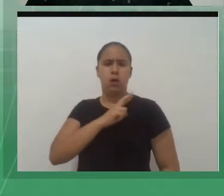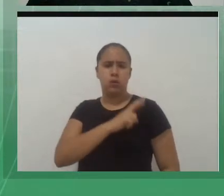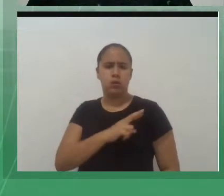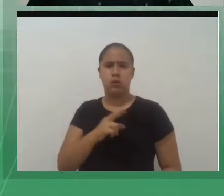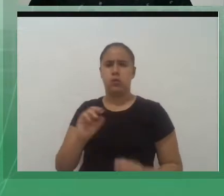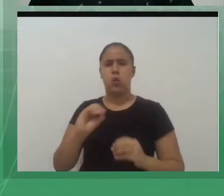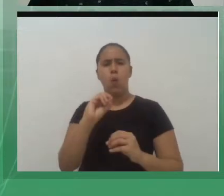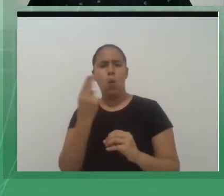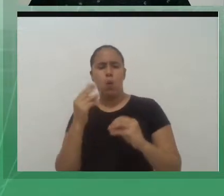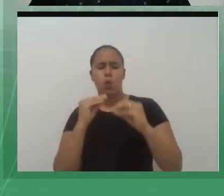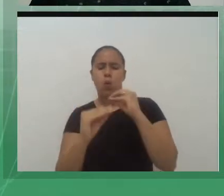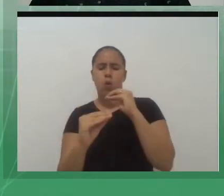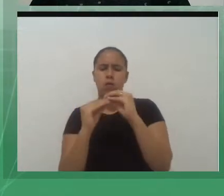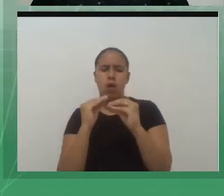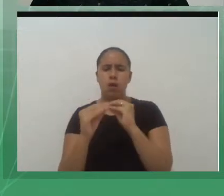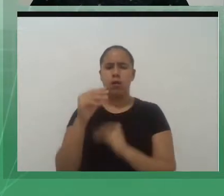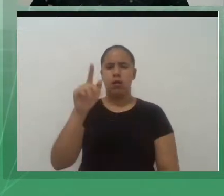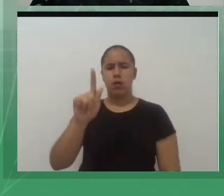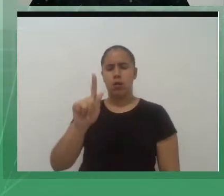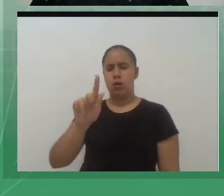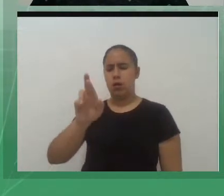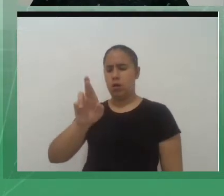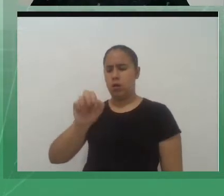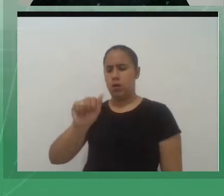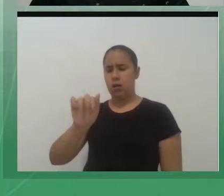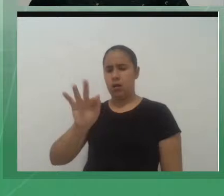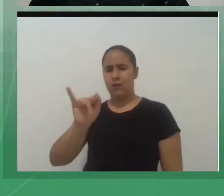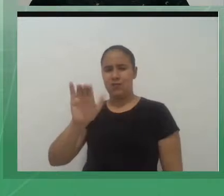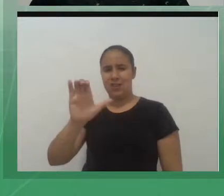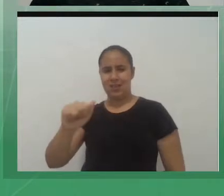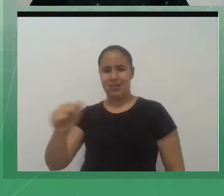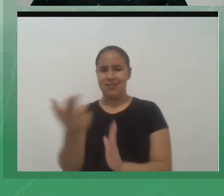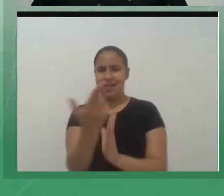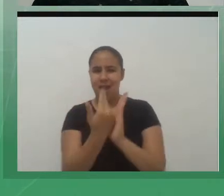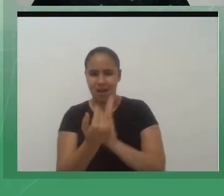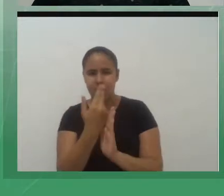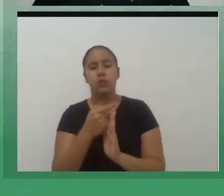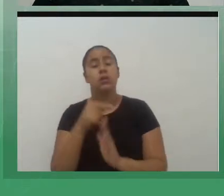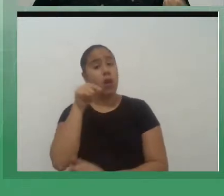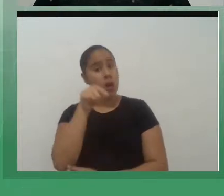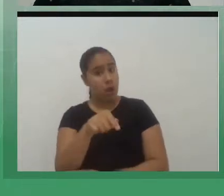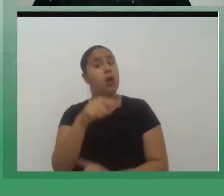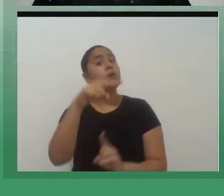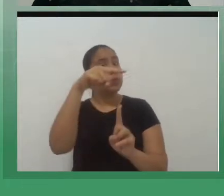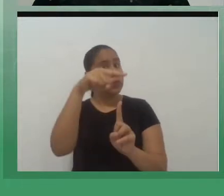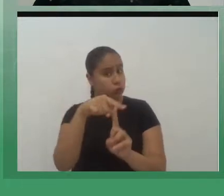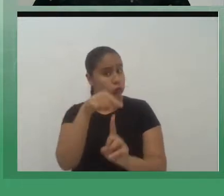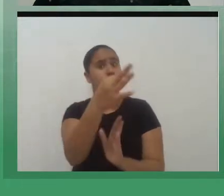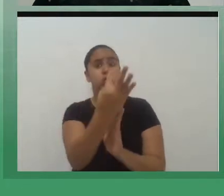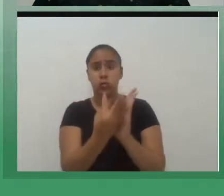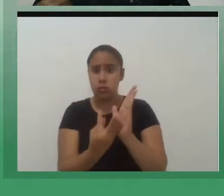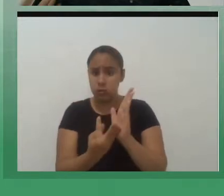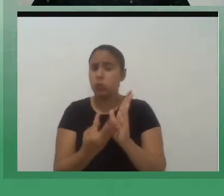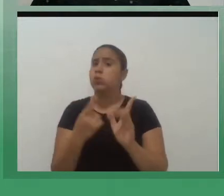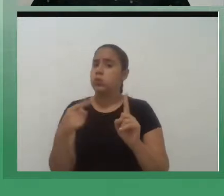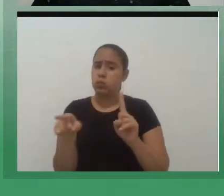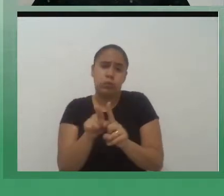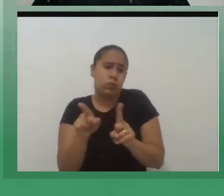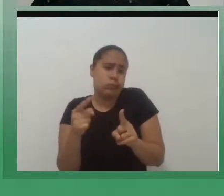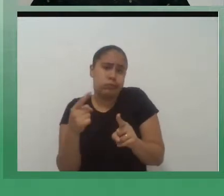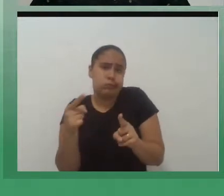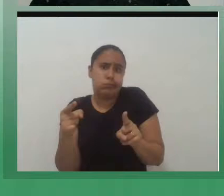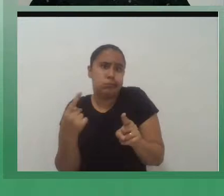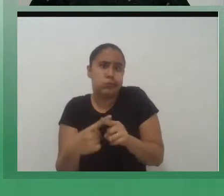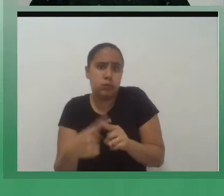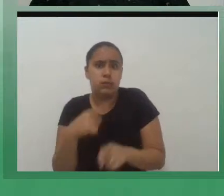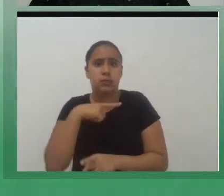gráfica, de modo que também é um gênero textual, uma vez que possui características próprias e finalidades